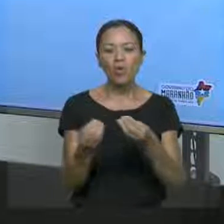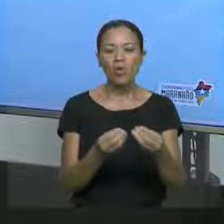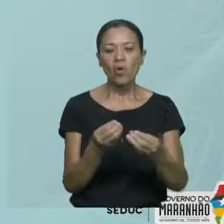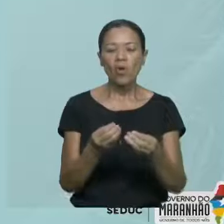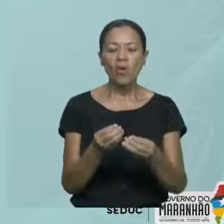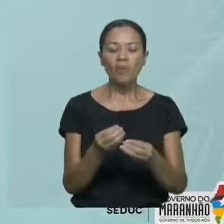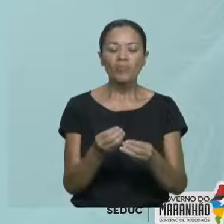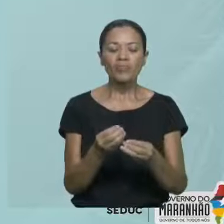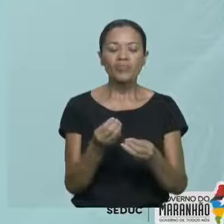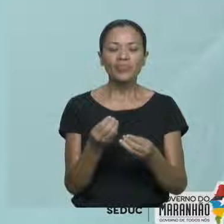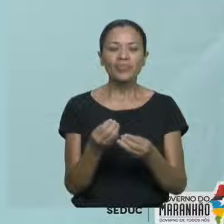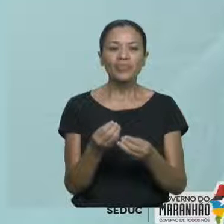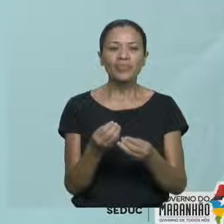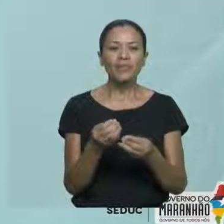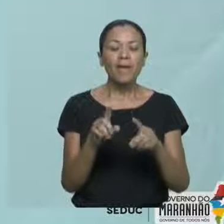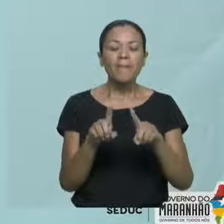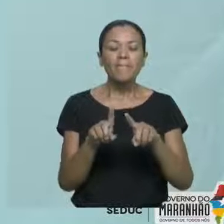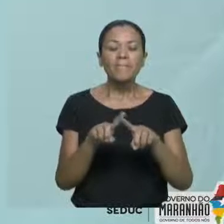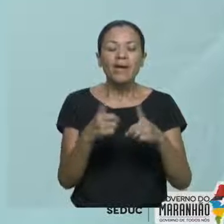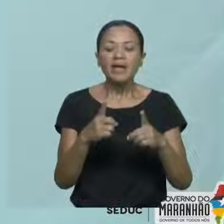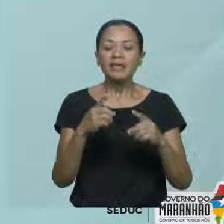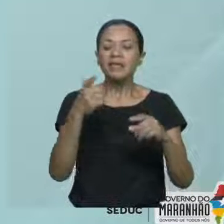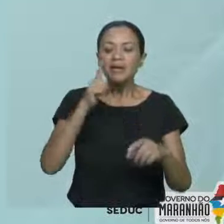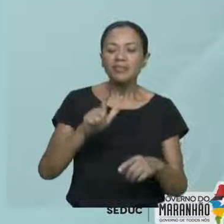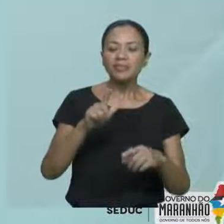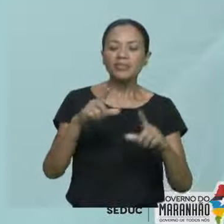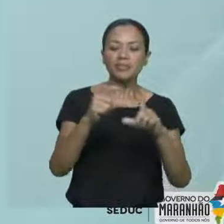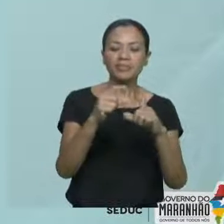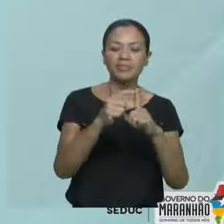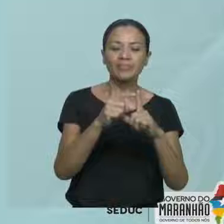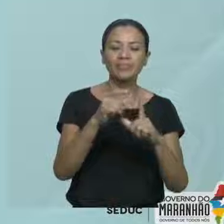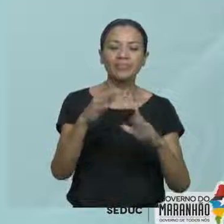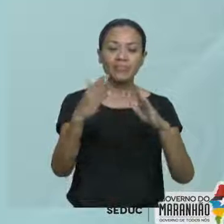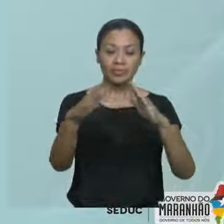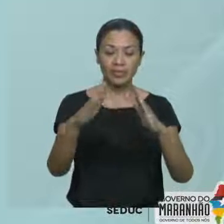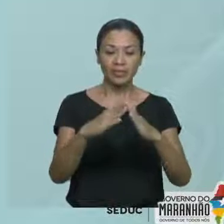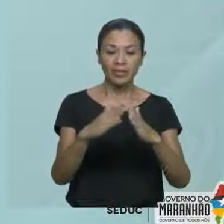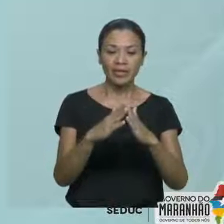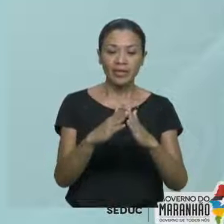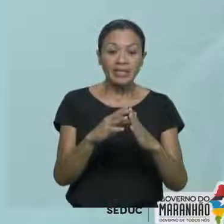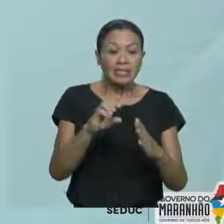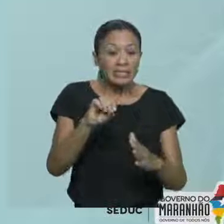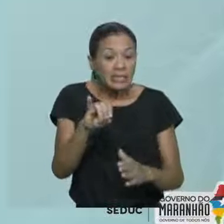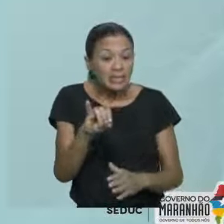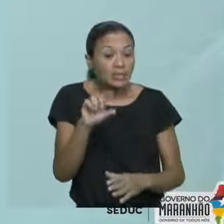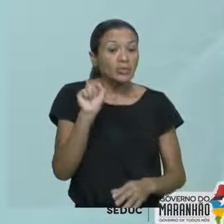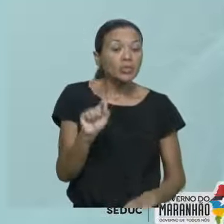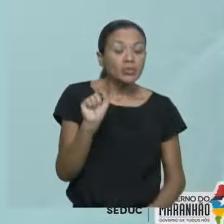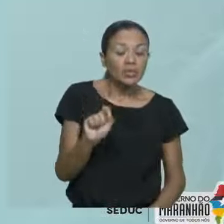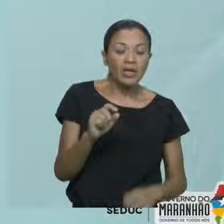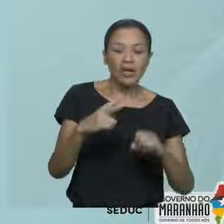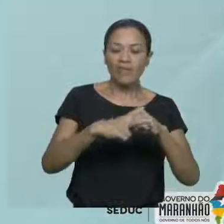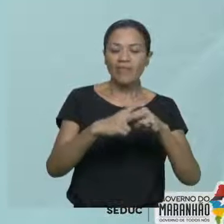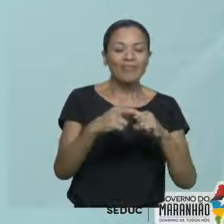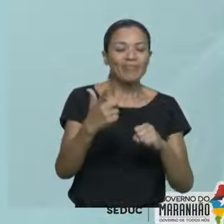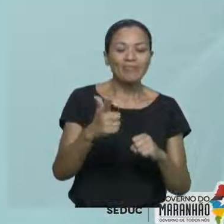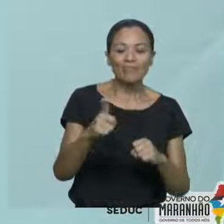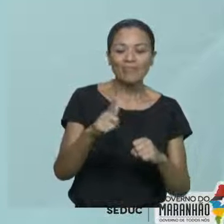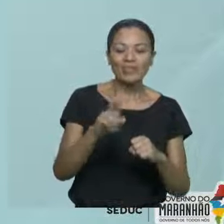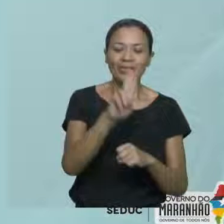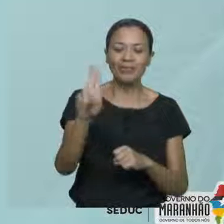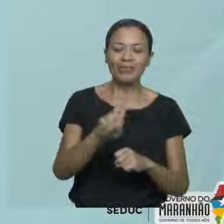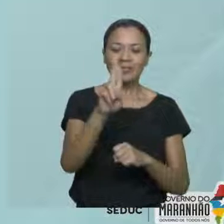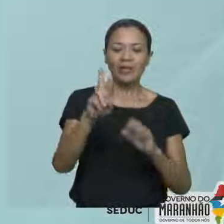Exception. Vamos repetir essa palavra em casa, exception. O que que é exception? Exceto. Exceto o quê? Um verbo que não vai se aplicar essa